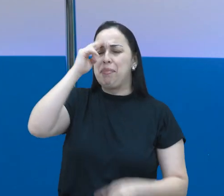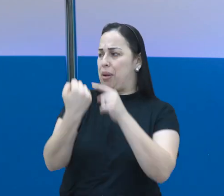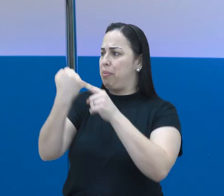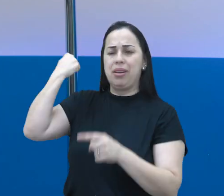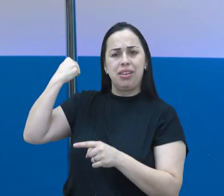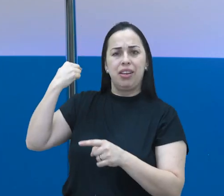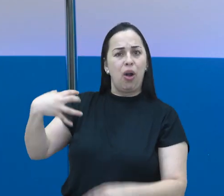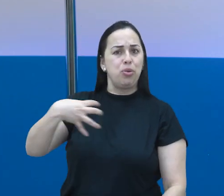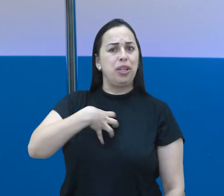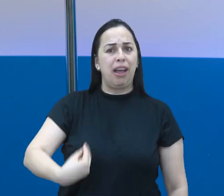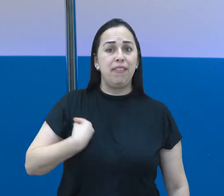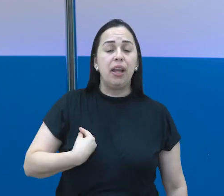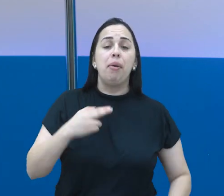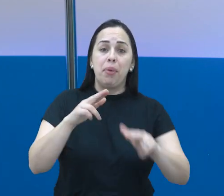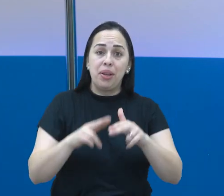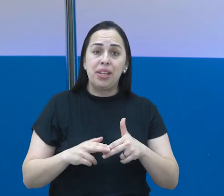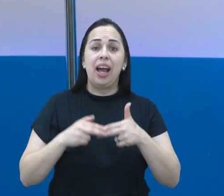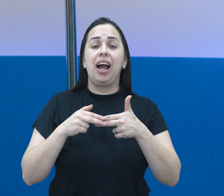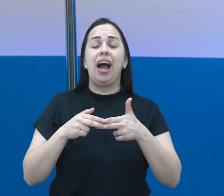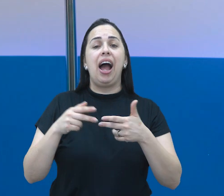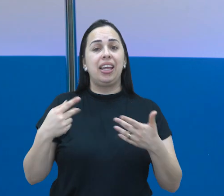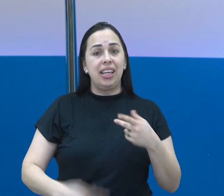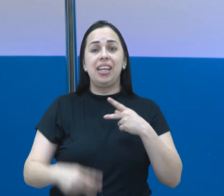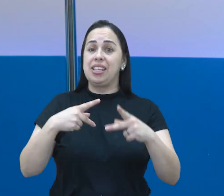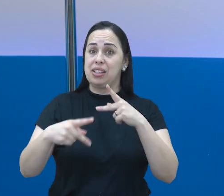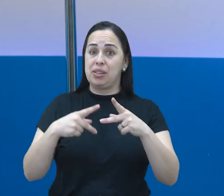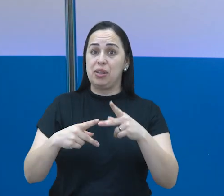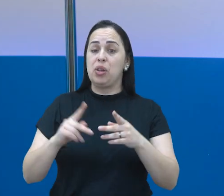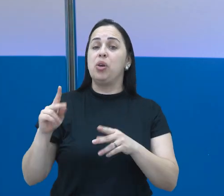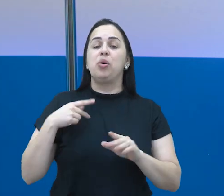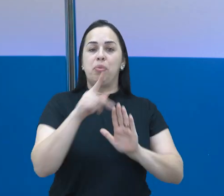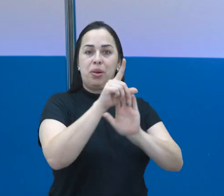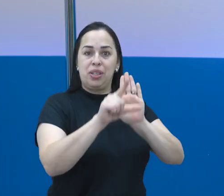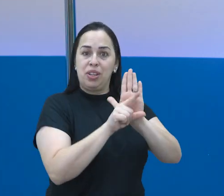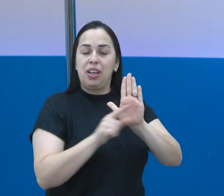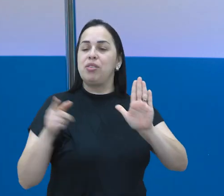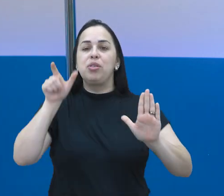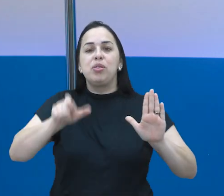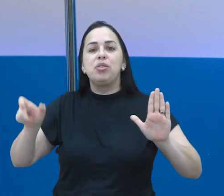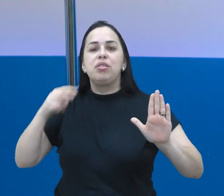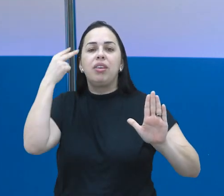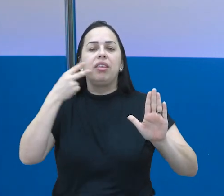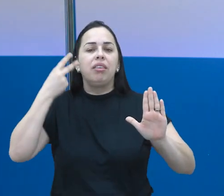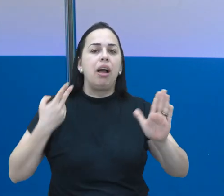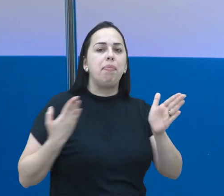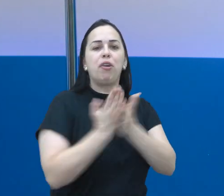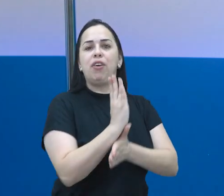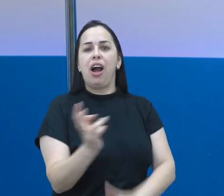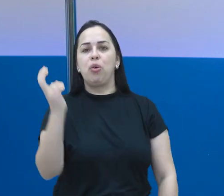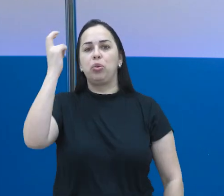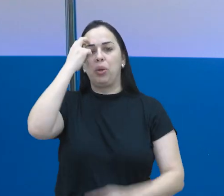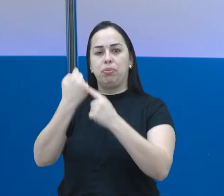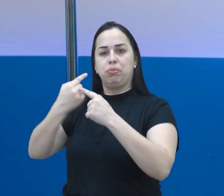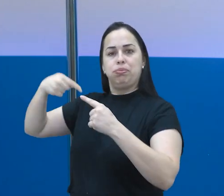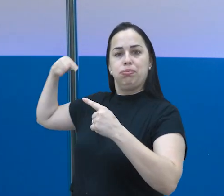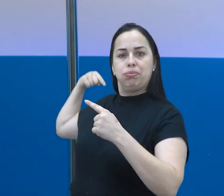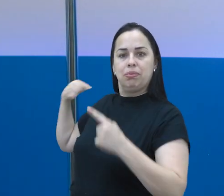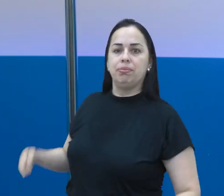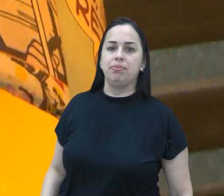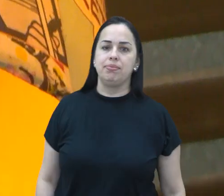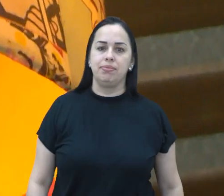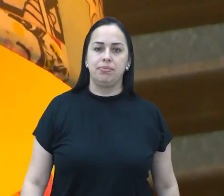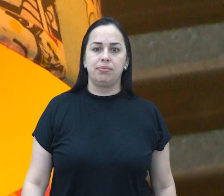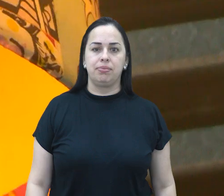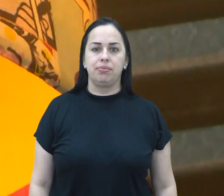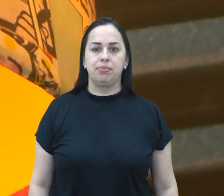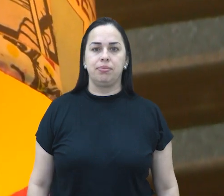Para muita gente, reviver o passado é um estilo de vida, né? E aqui em São José dos Campos, os vereadores aprovaram o Dia da Cultura Vintage.